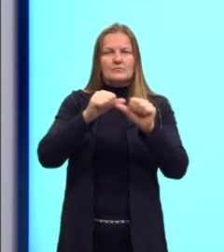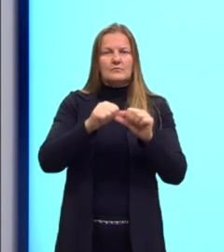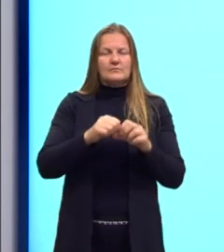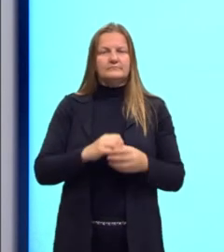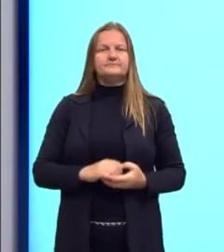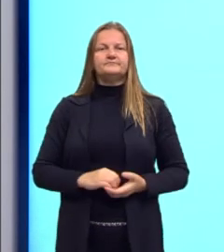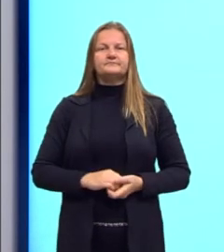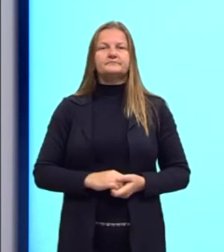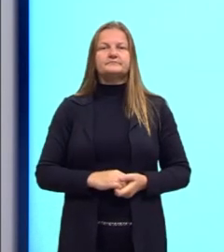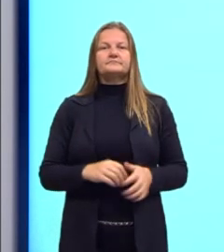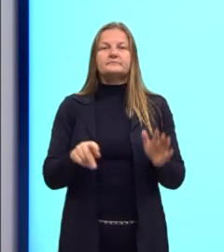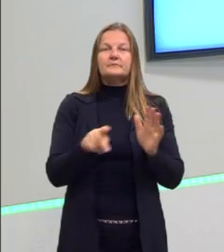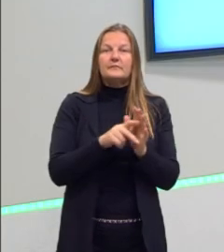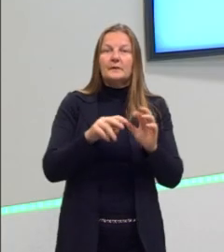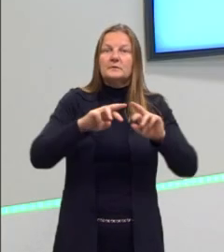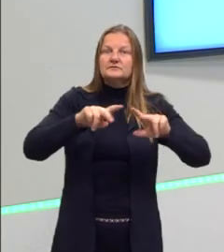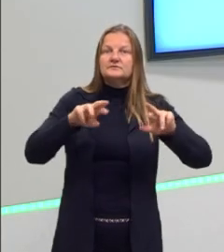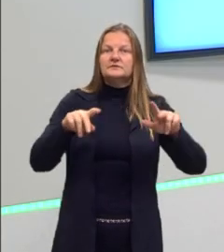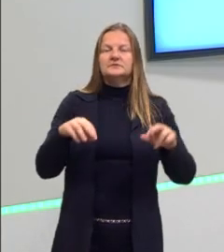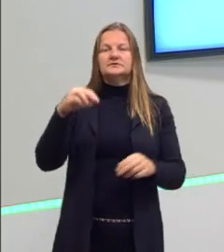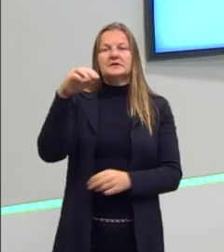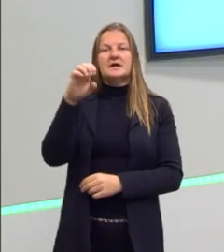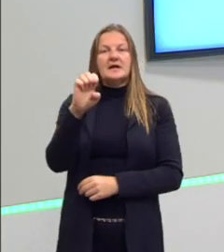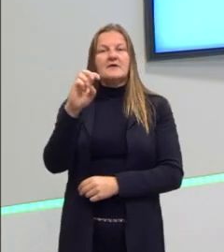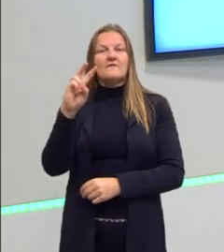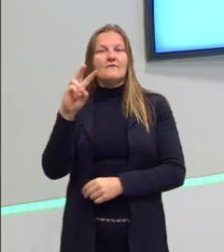Não é a evolução que a gente quer aqui.